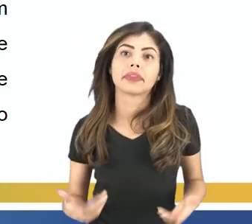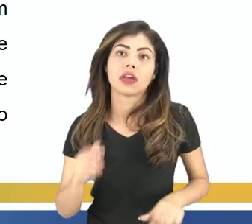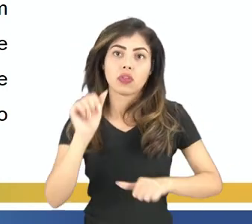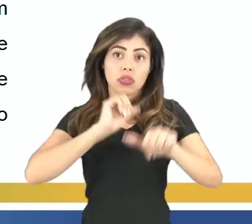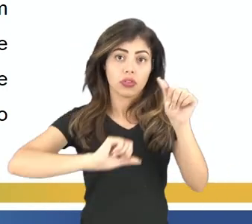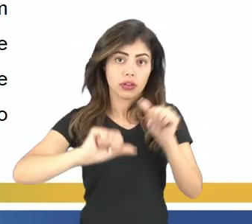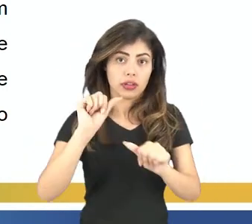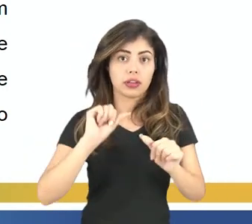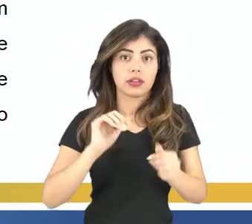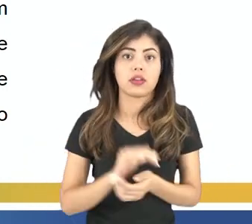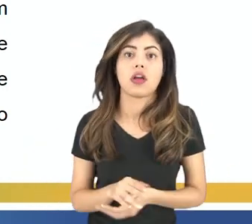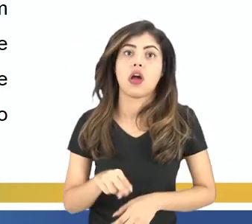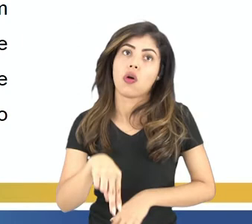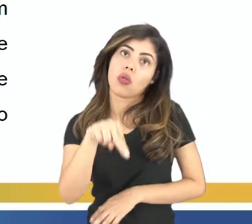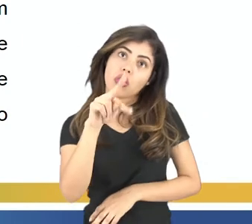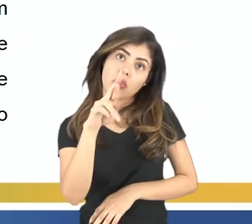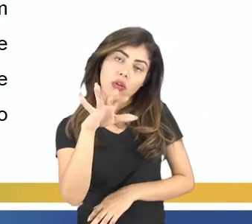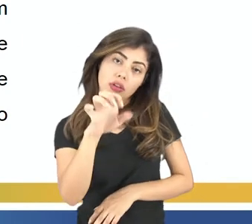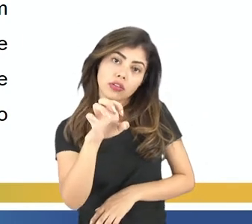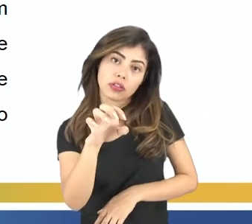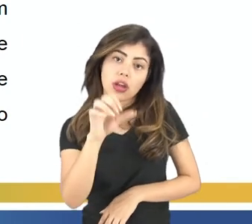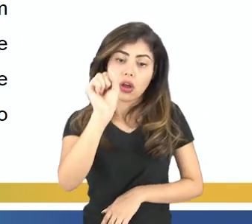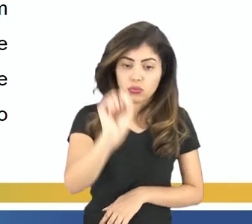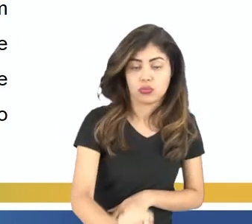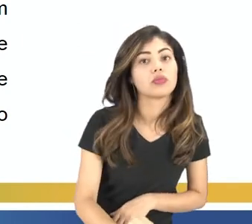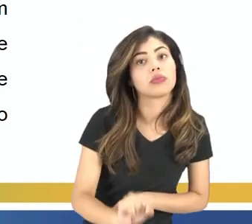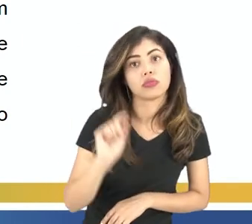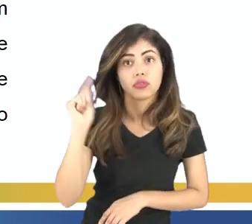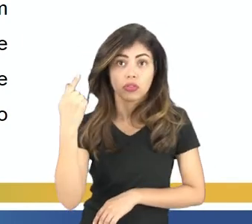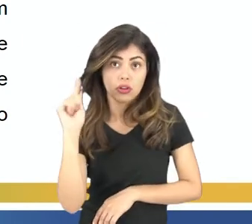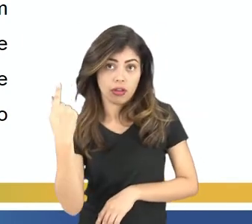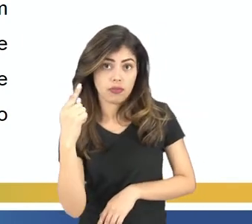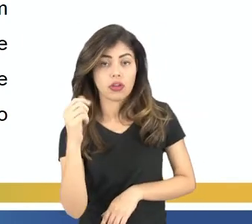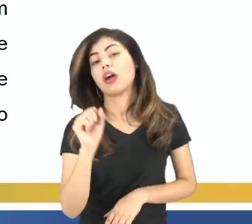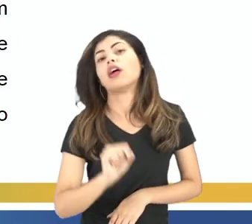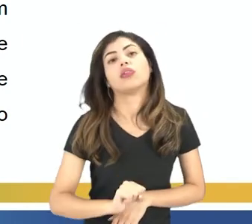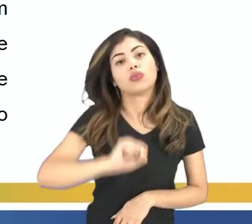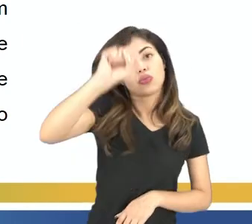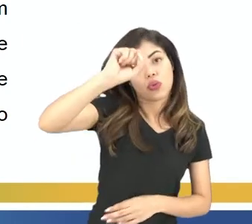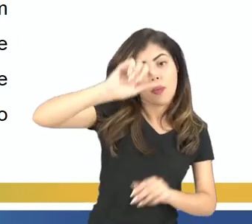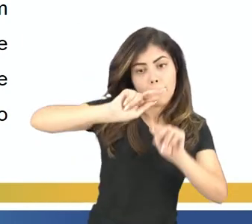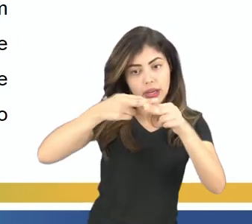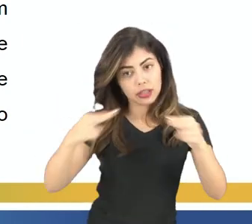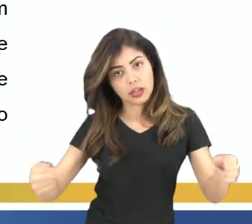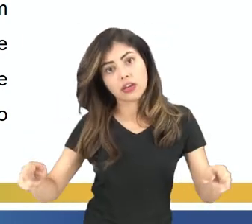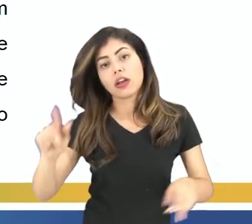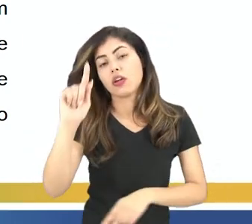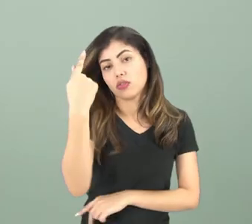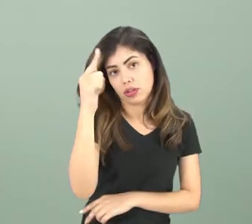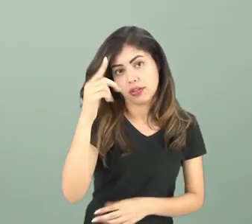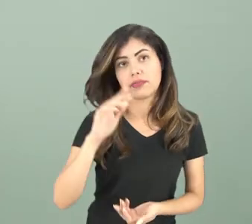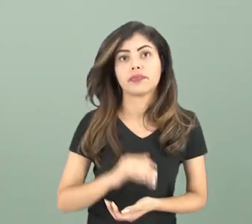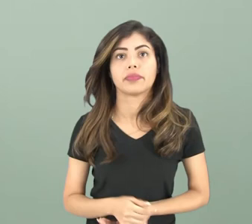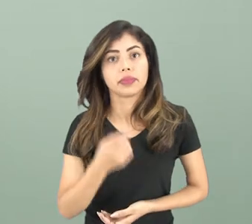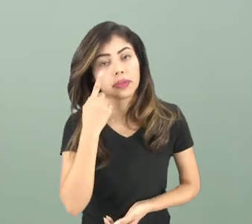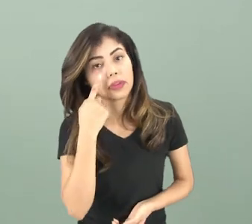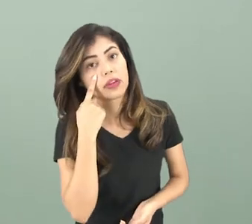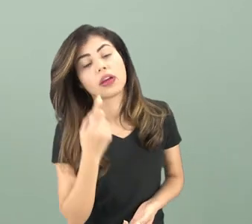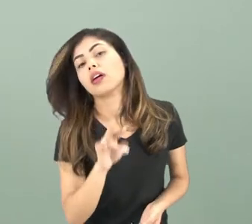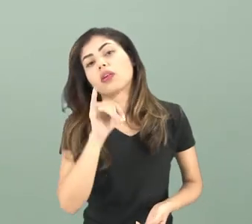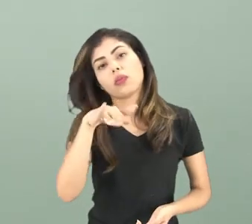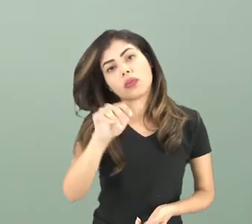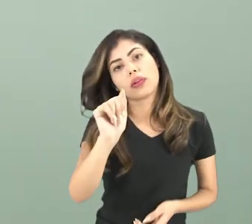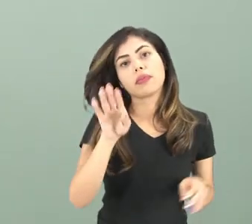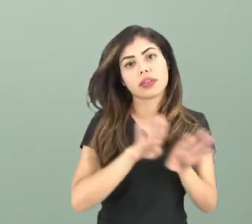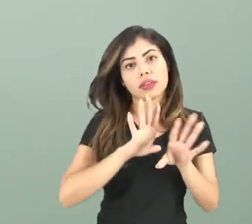são trocados. O norte magnético é o sul geográfico e o sul magnético é o norte geográfico. Se a gente verifica em um imã,